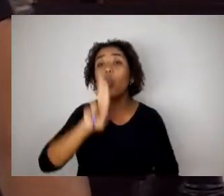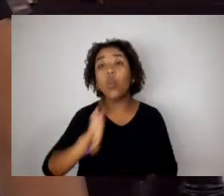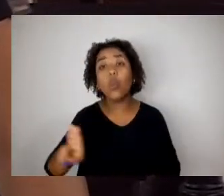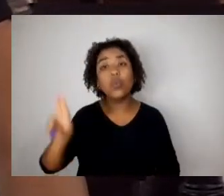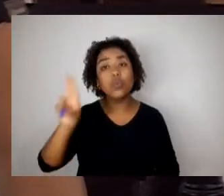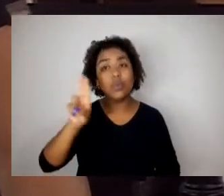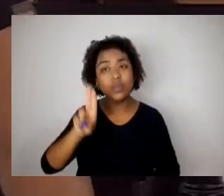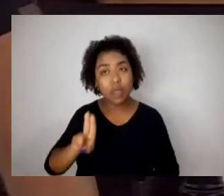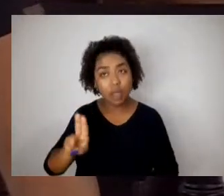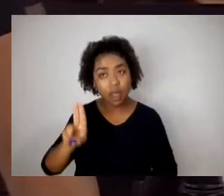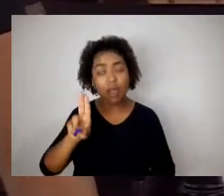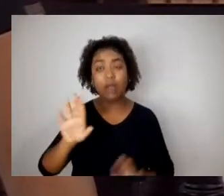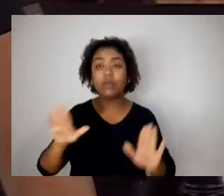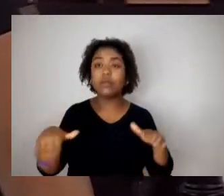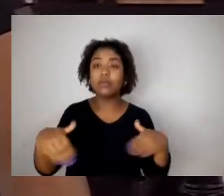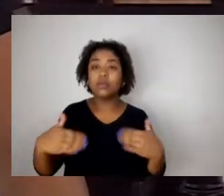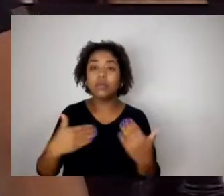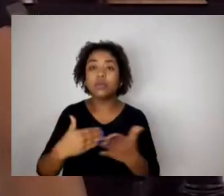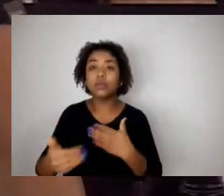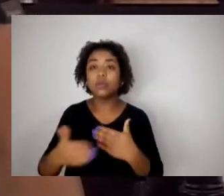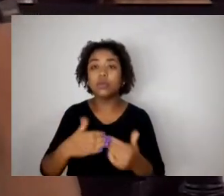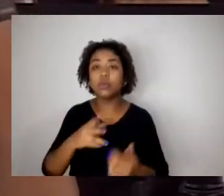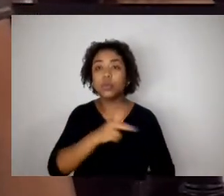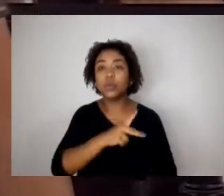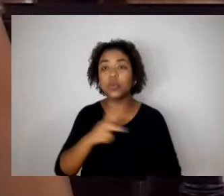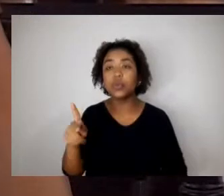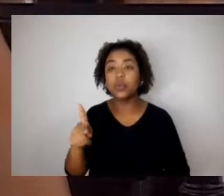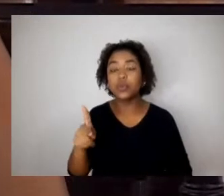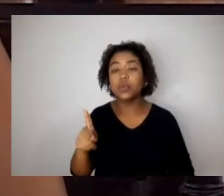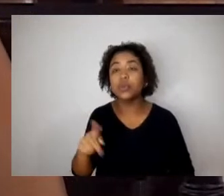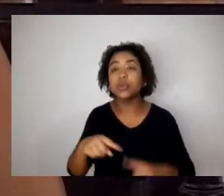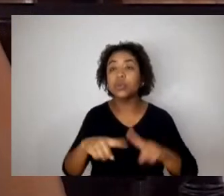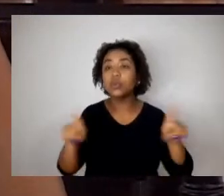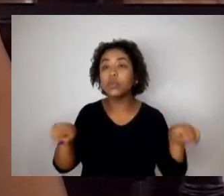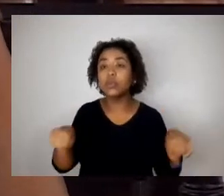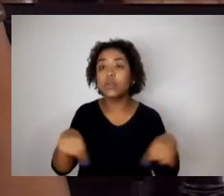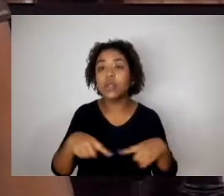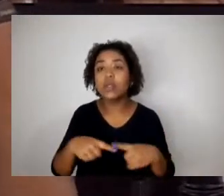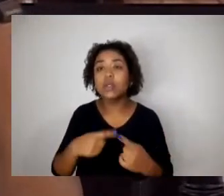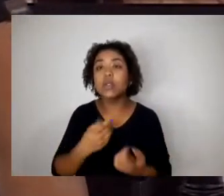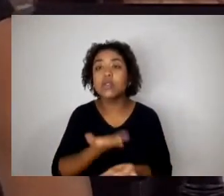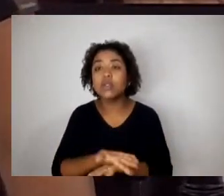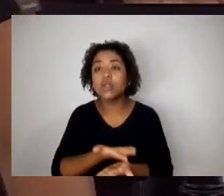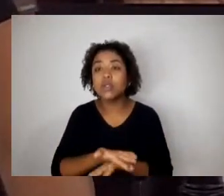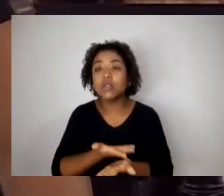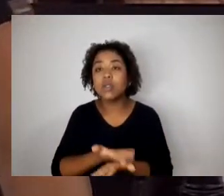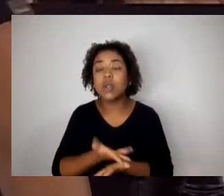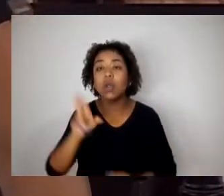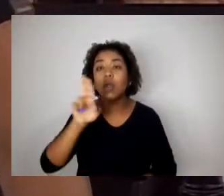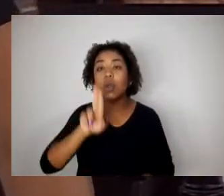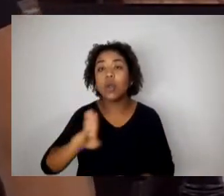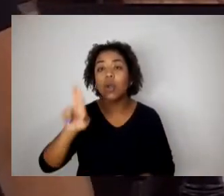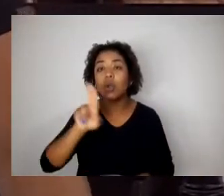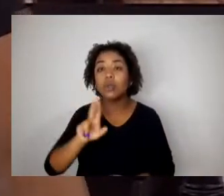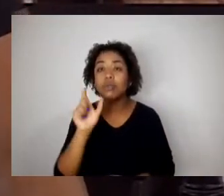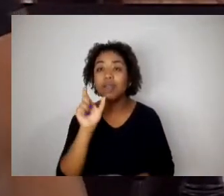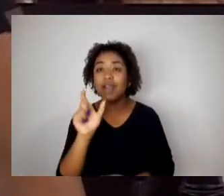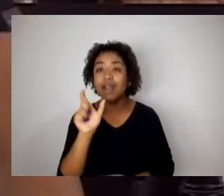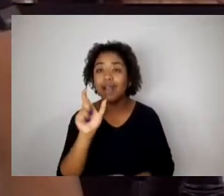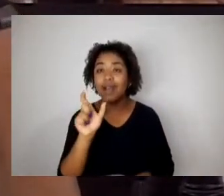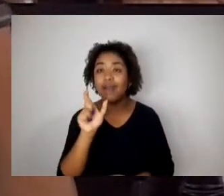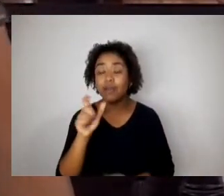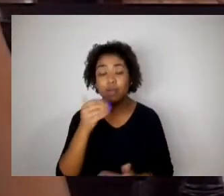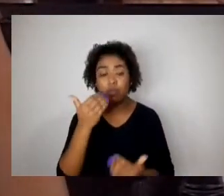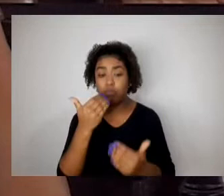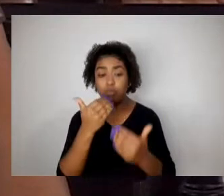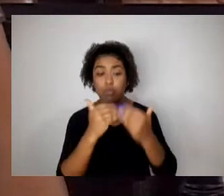em sala de aula que utilizar qualquer termo que não seja do português formal, ele está violando o direito do